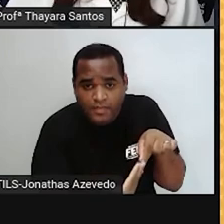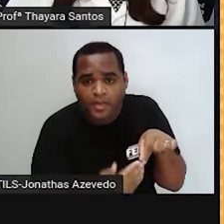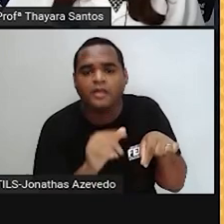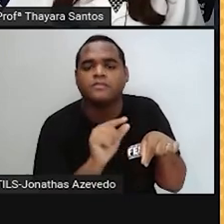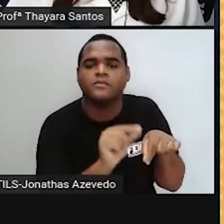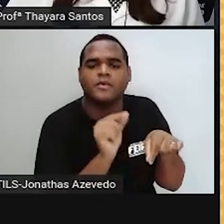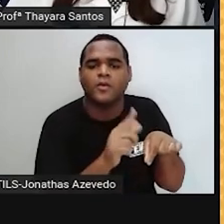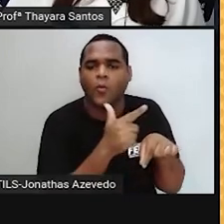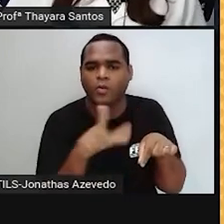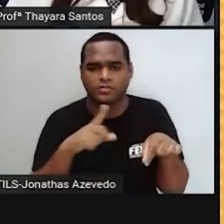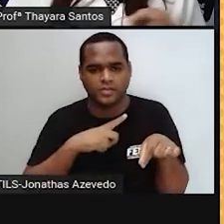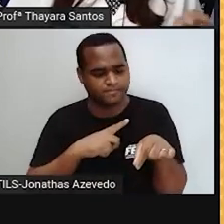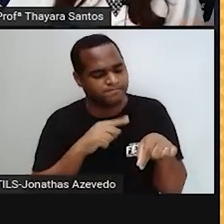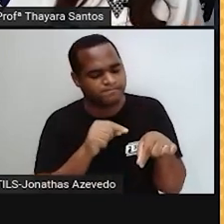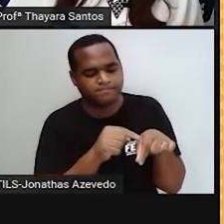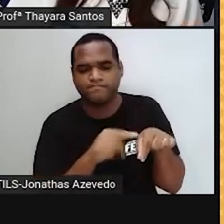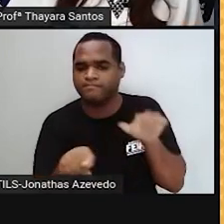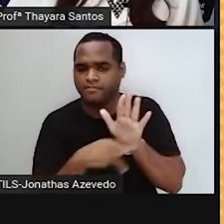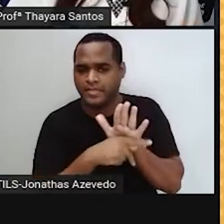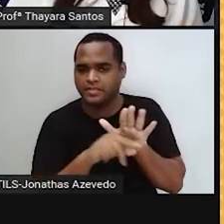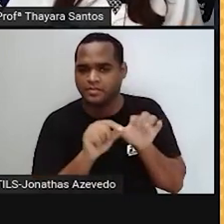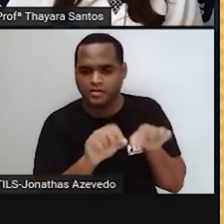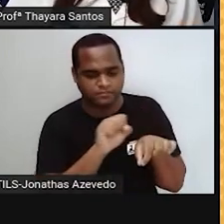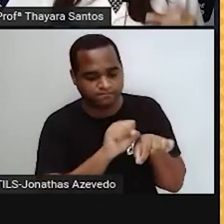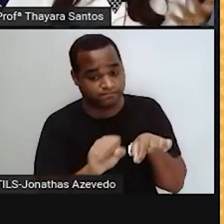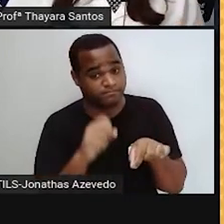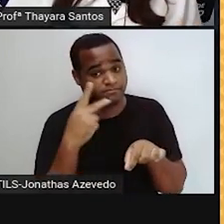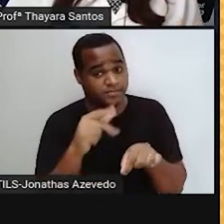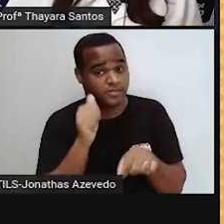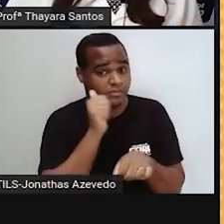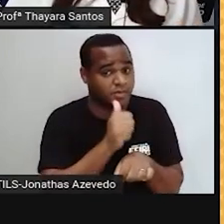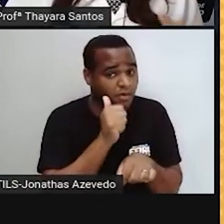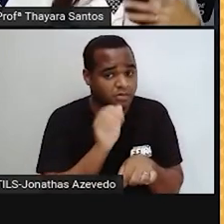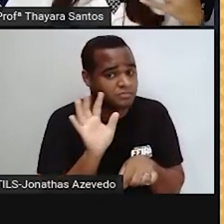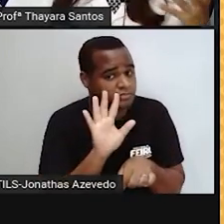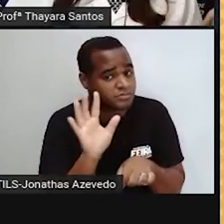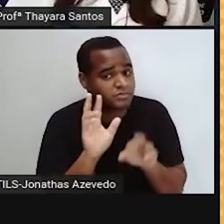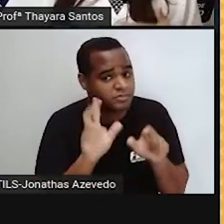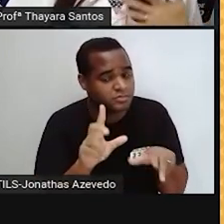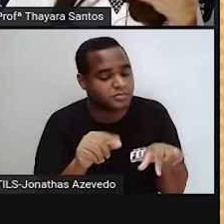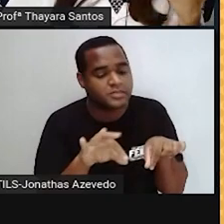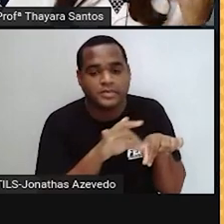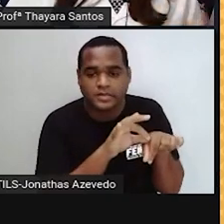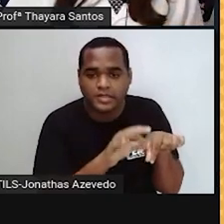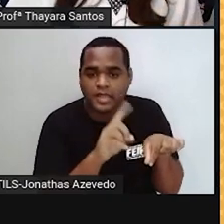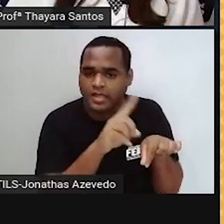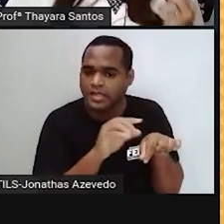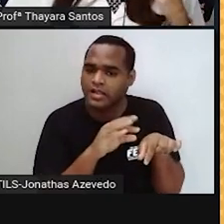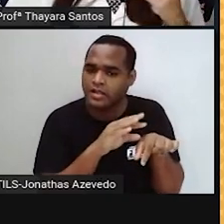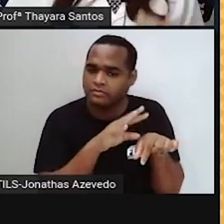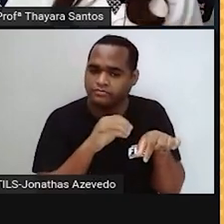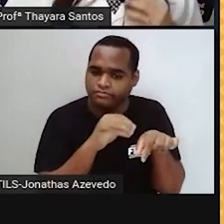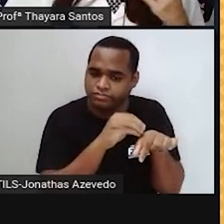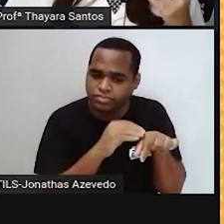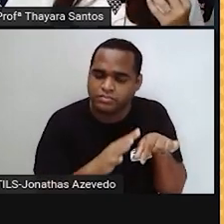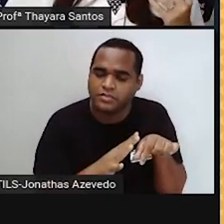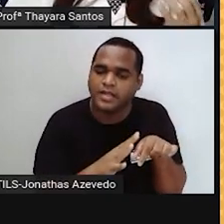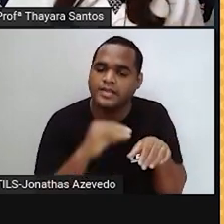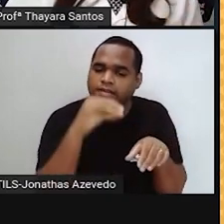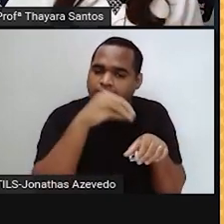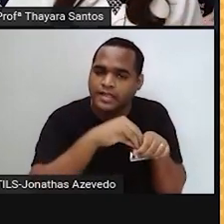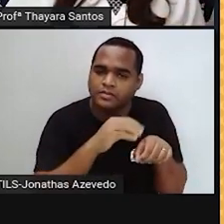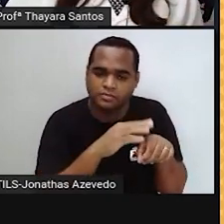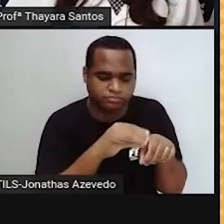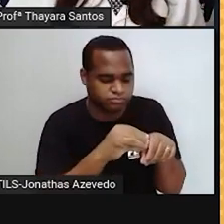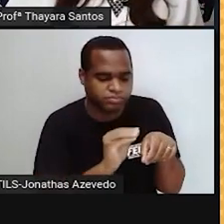abertura que vocês estão vendo aqui não faz parte do sistema reprodutor feminino, faz parte do sistema excretor, que é a